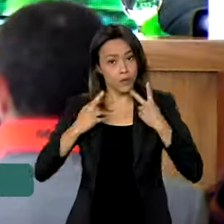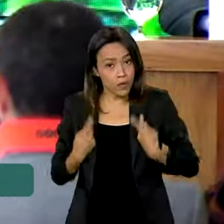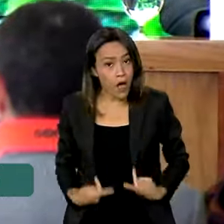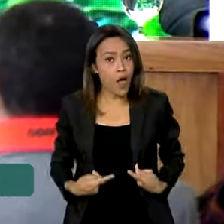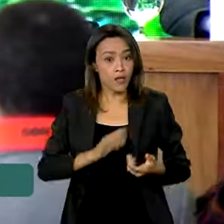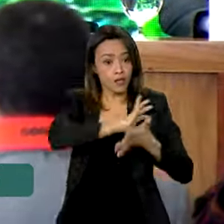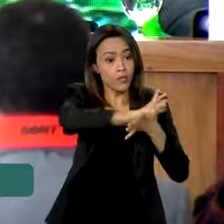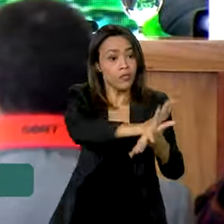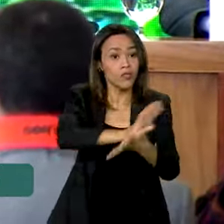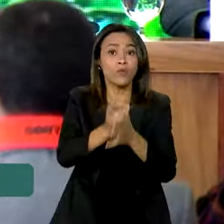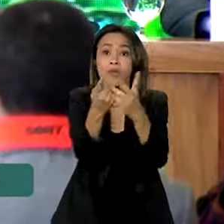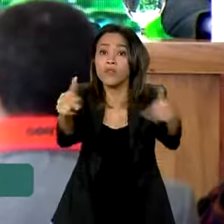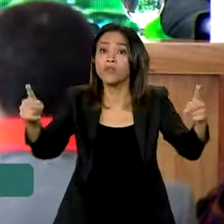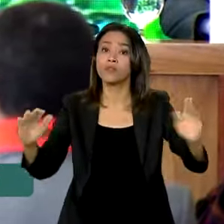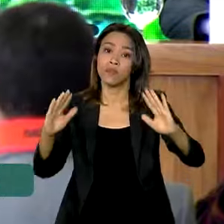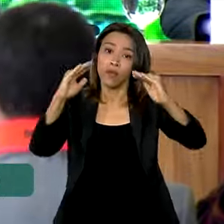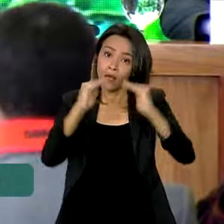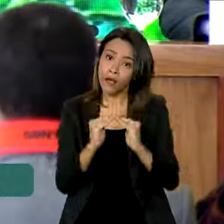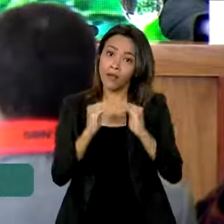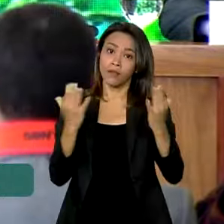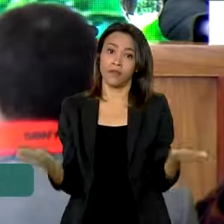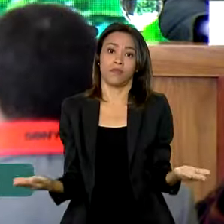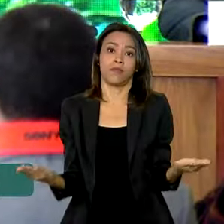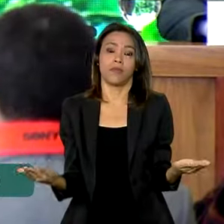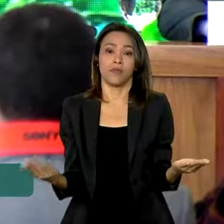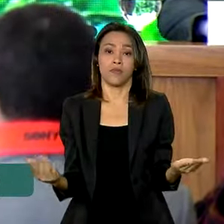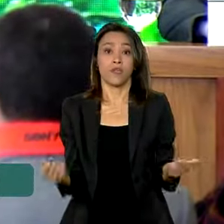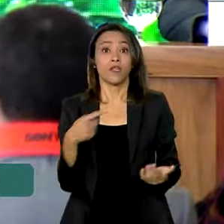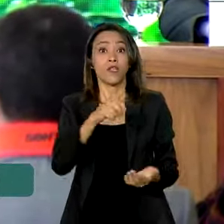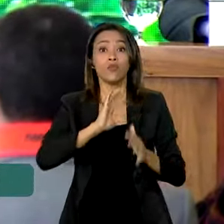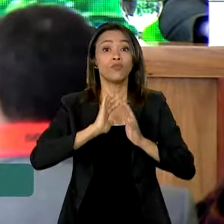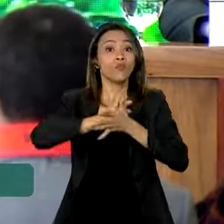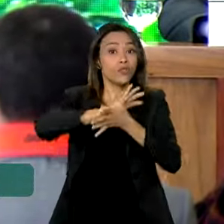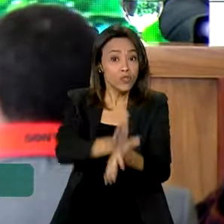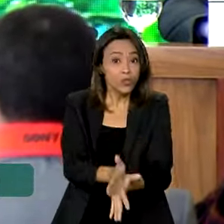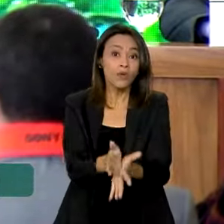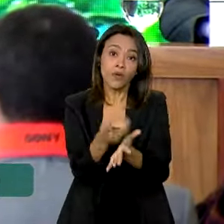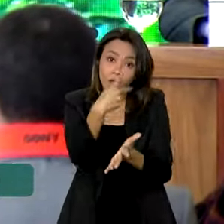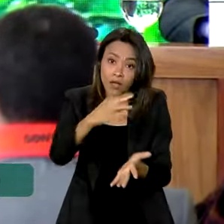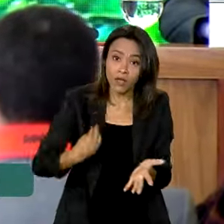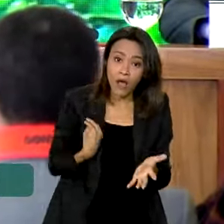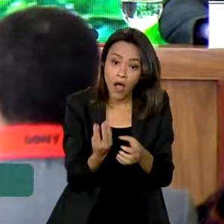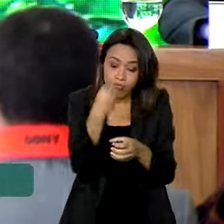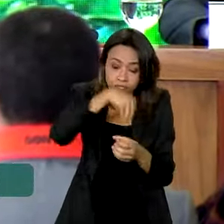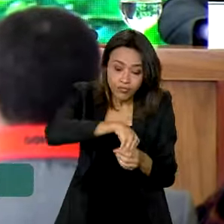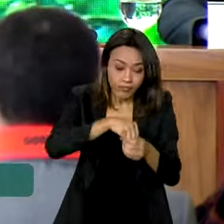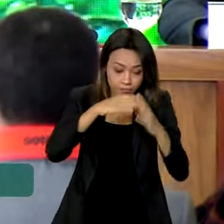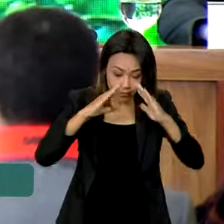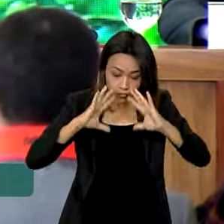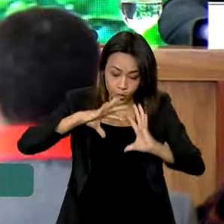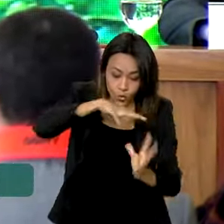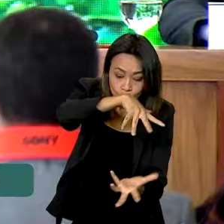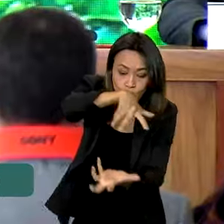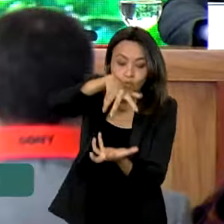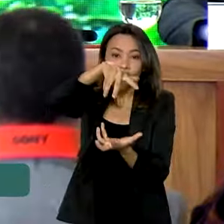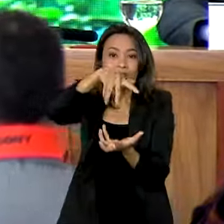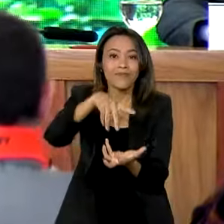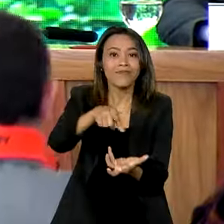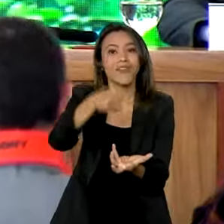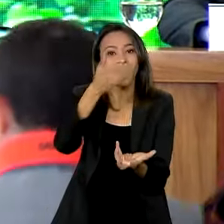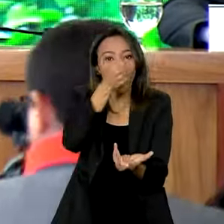a sua casa, para que não destruam o seu barco, para que não destruam o ar que